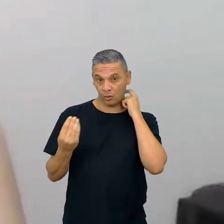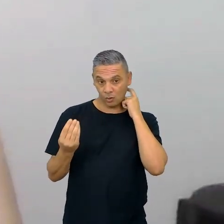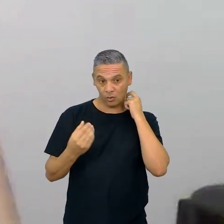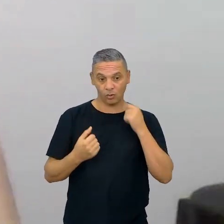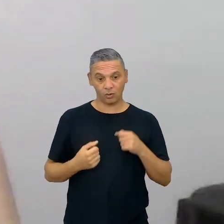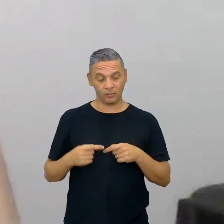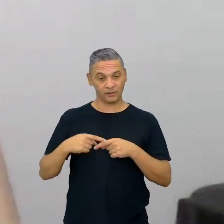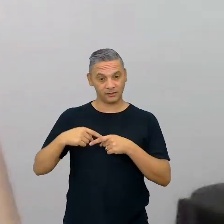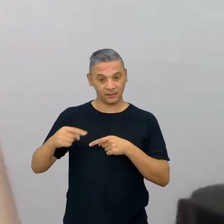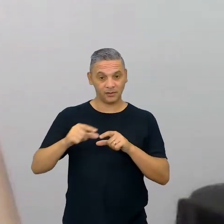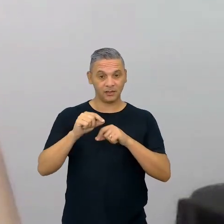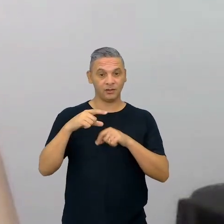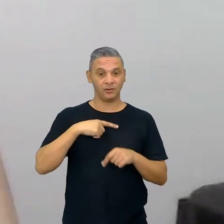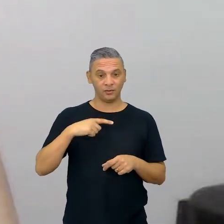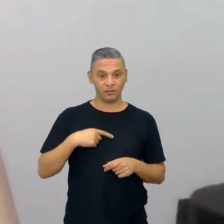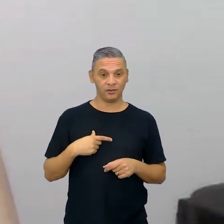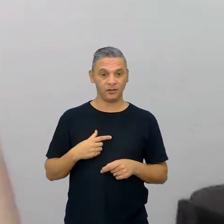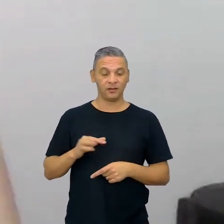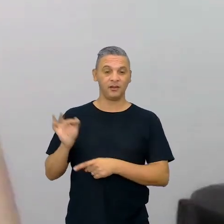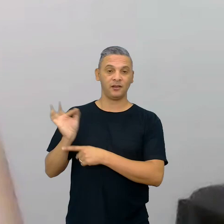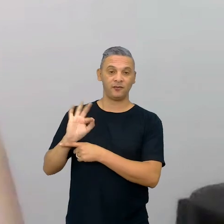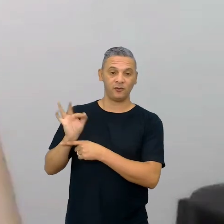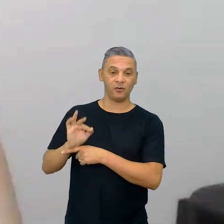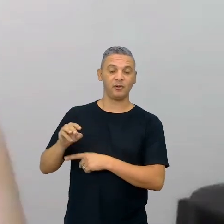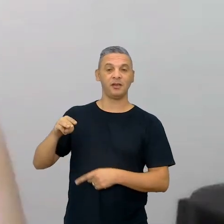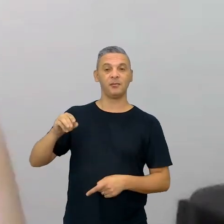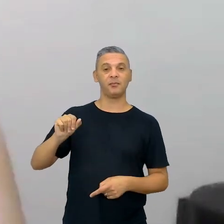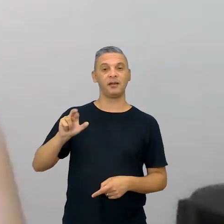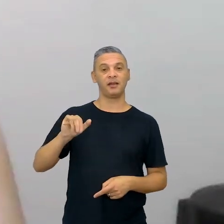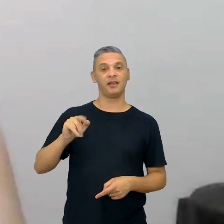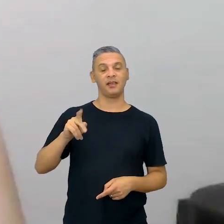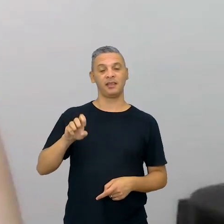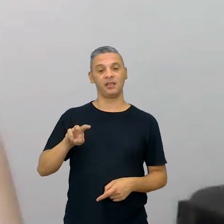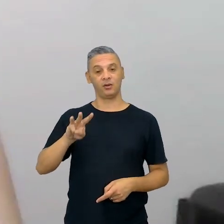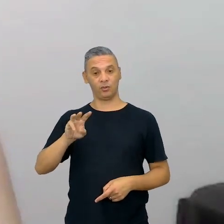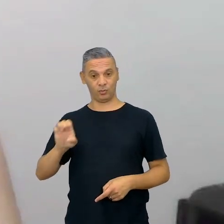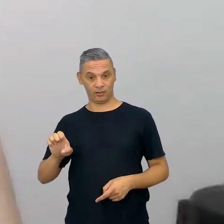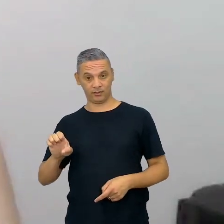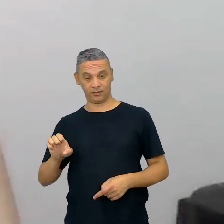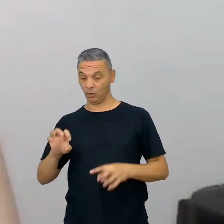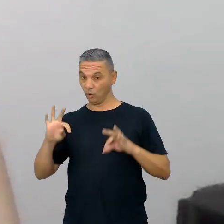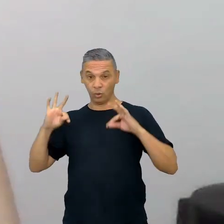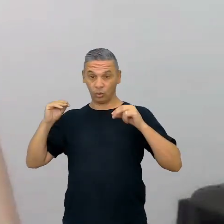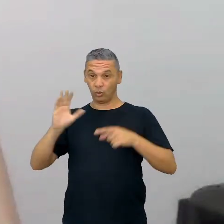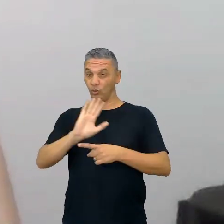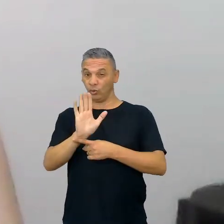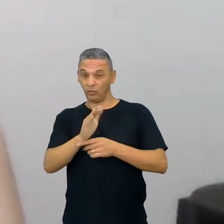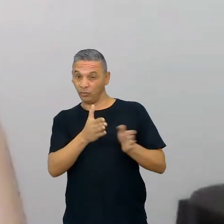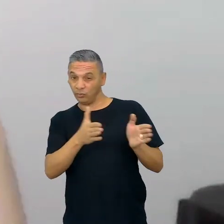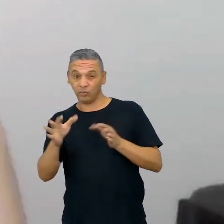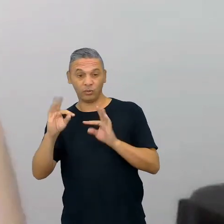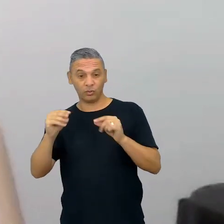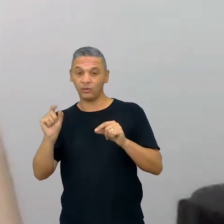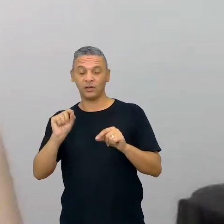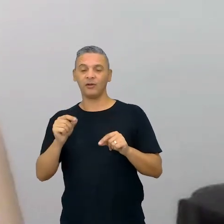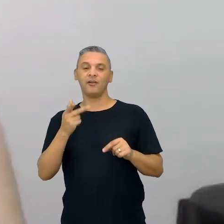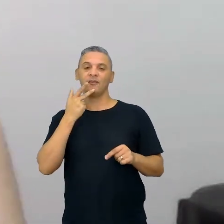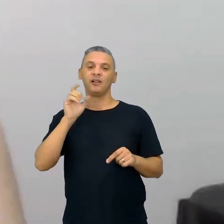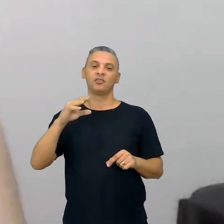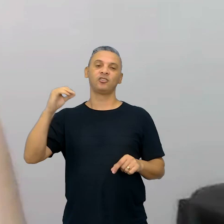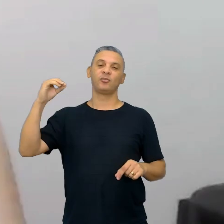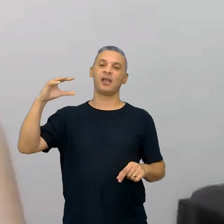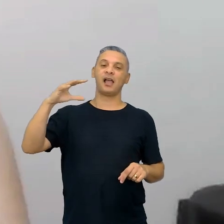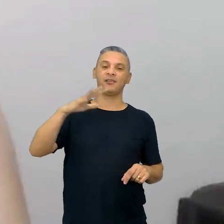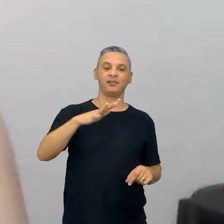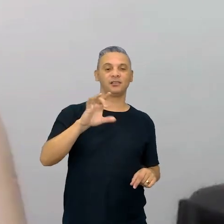essa semana com o filme da Marie Curie, mas eu não trabalhei com o filme inteiro, tá, eu tinha que falar sobre radiações com os